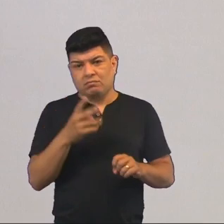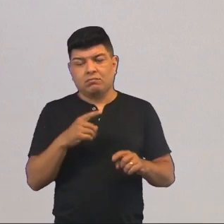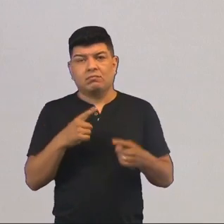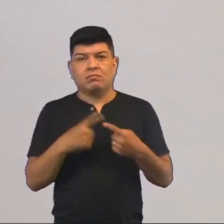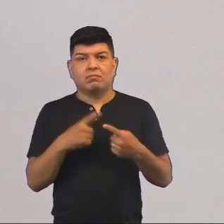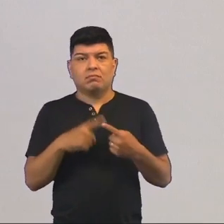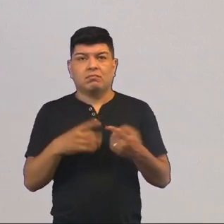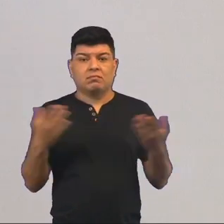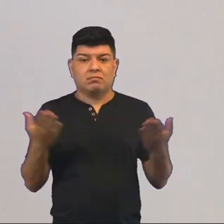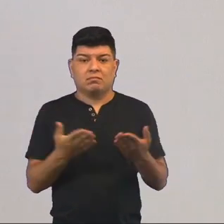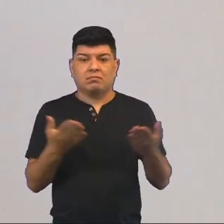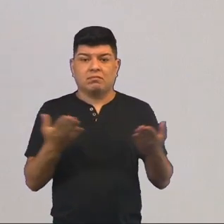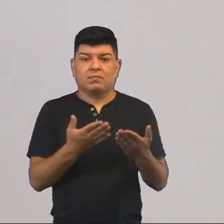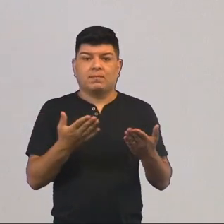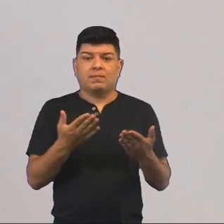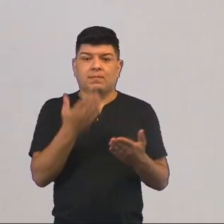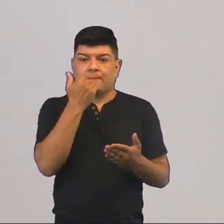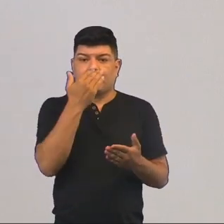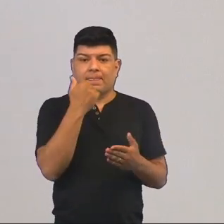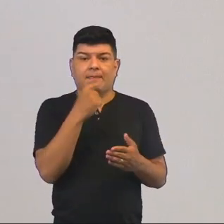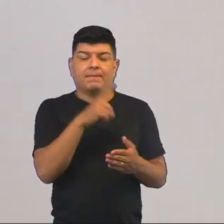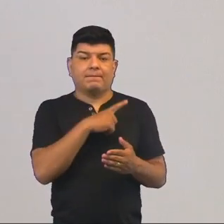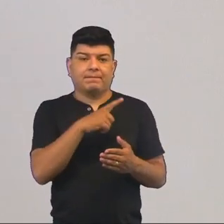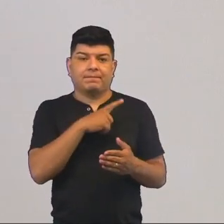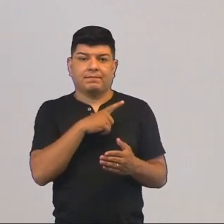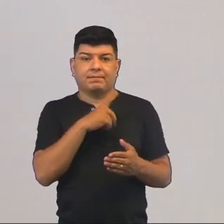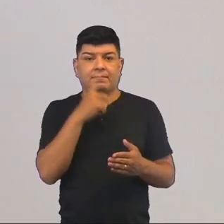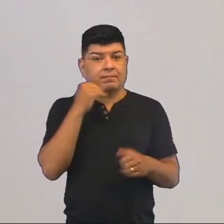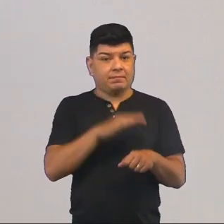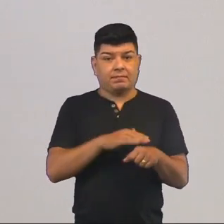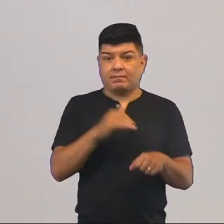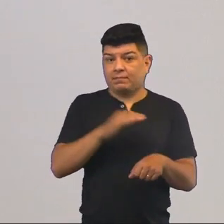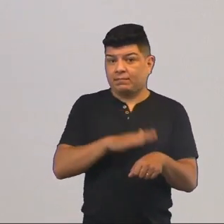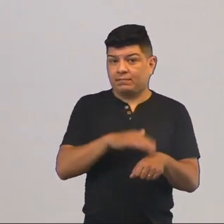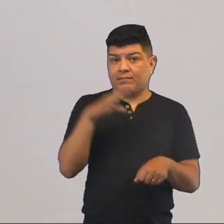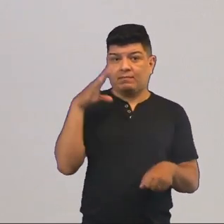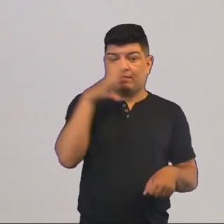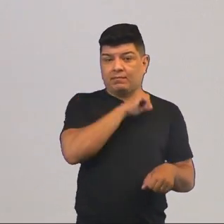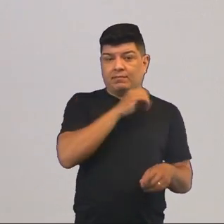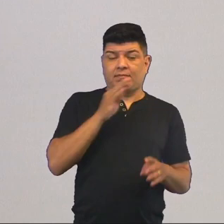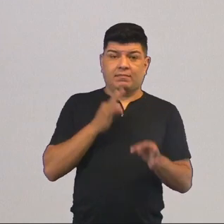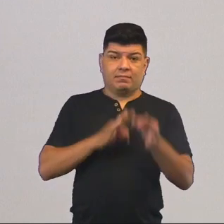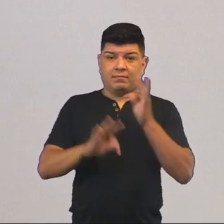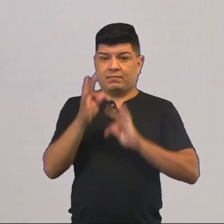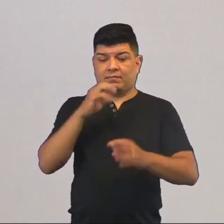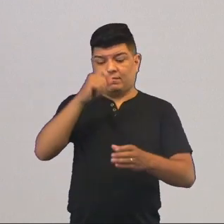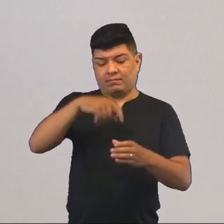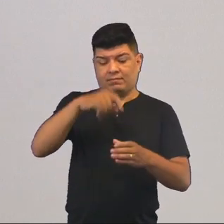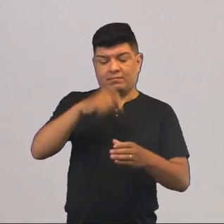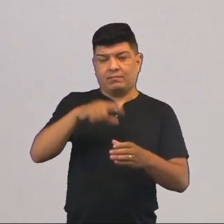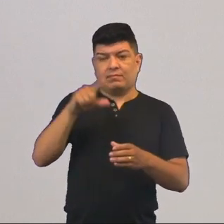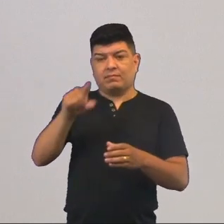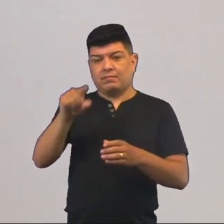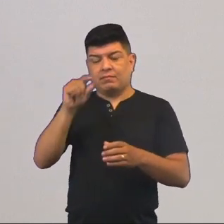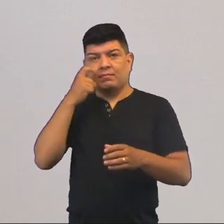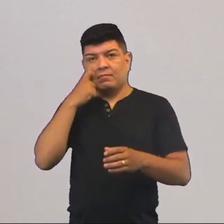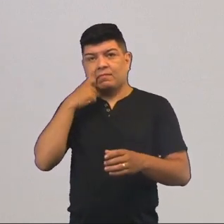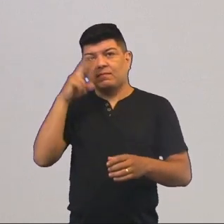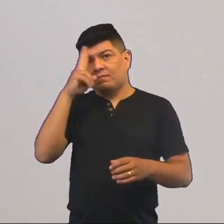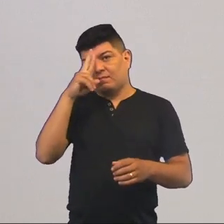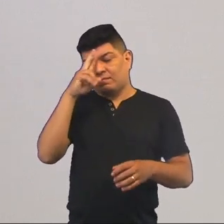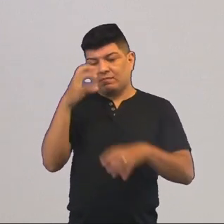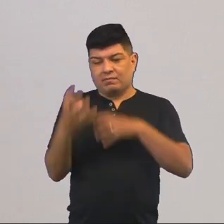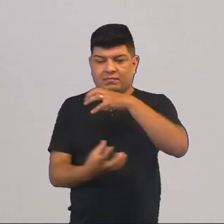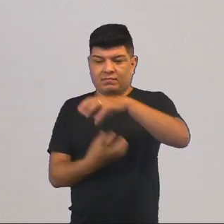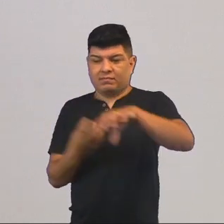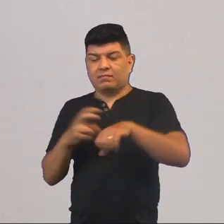Porque nós sabemos que hoje a produção de alimento, ela ocorre bem mais rápido. Com a tecnologia, semente selecionada. Lembra da